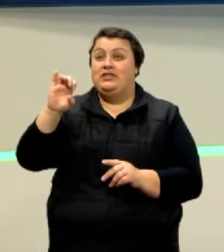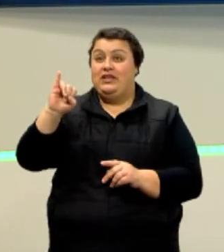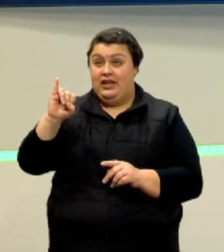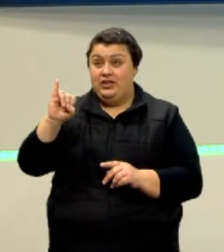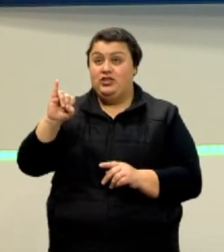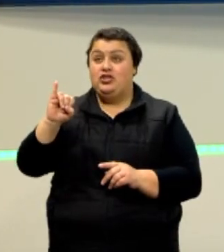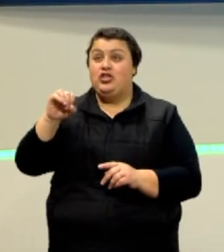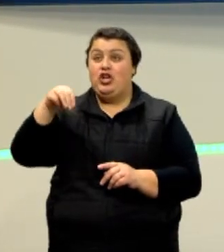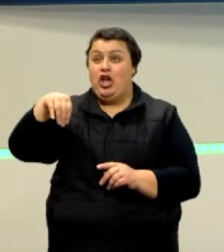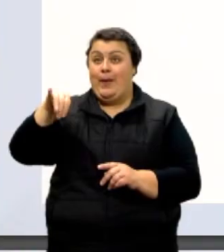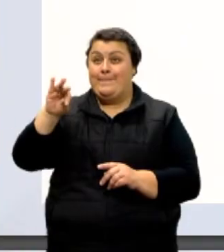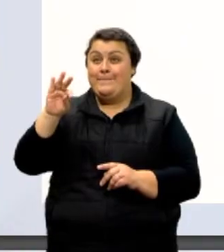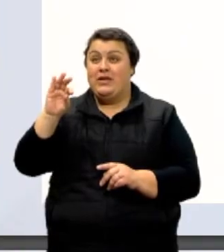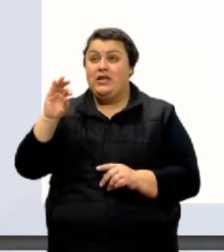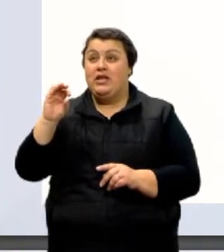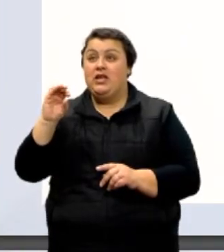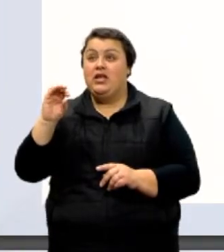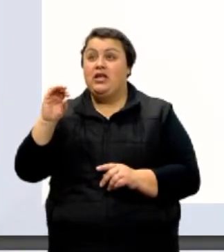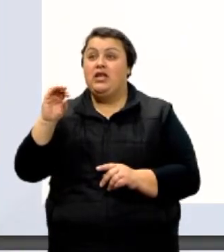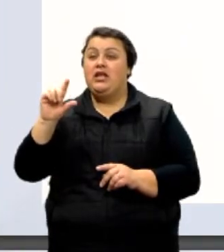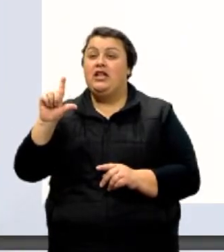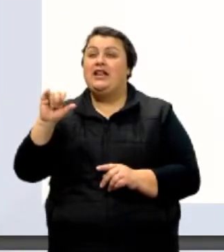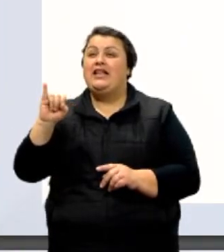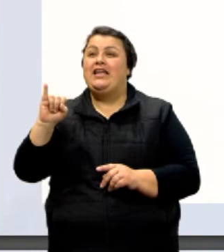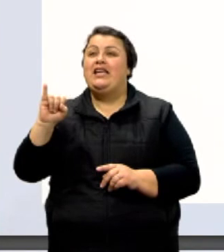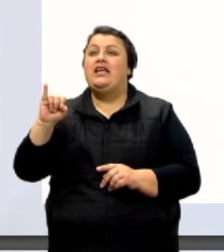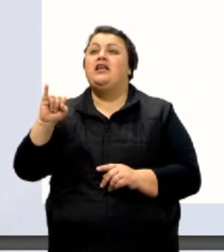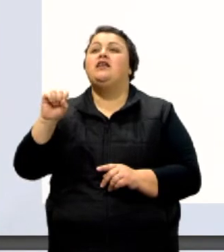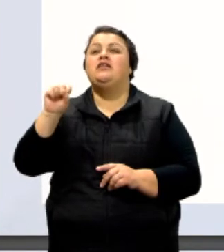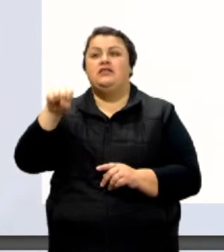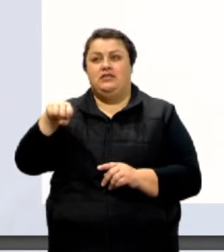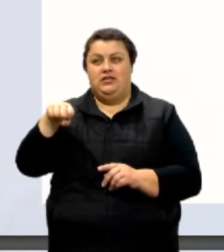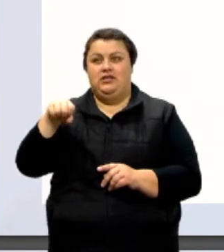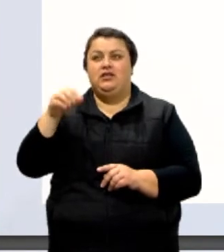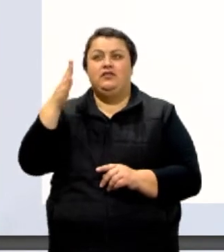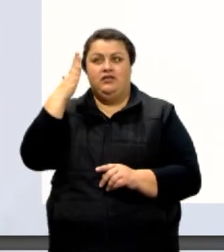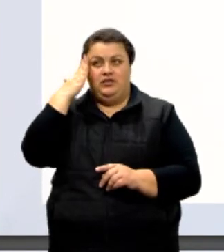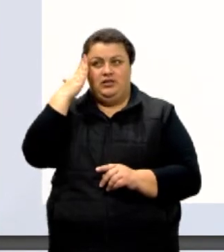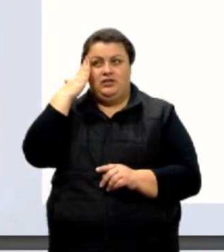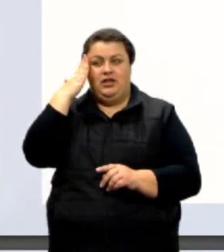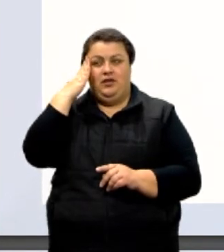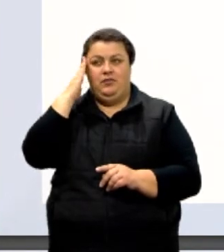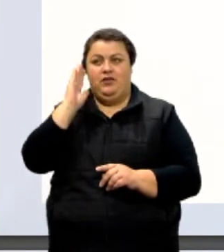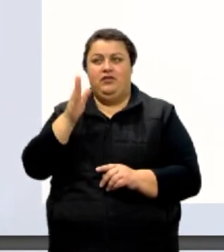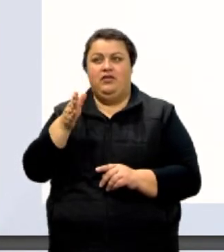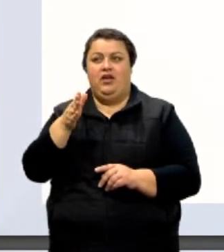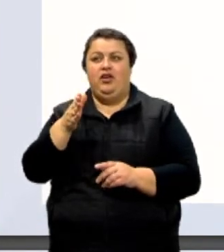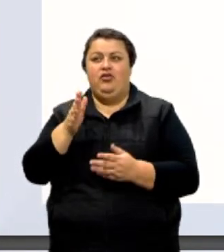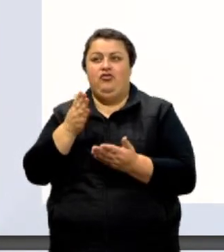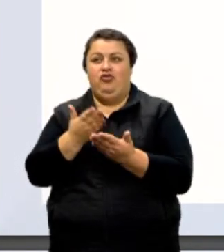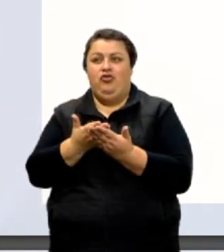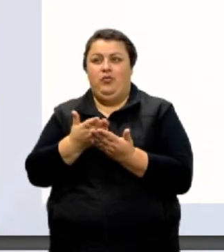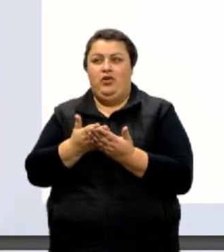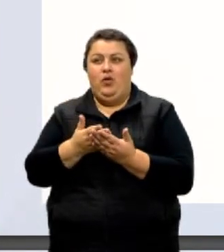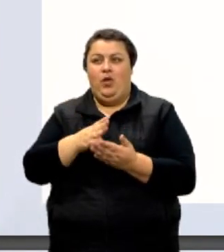aí pode cair. Centi e mili é do sistema métrico. Isso aí a gente estuda desde o fundamental, né?